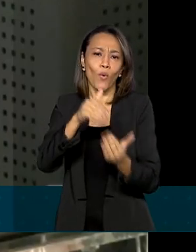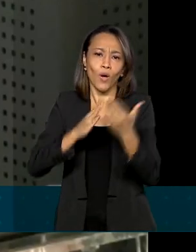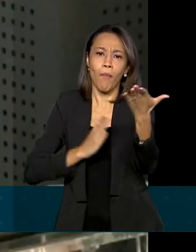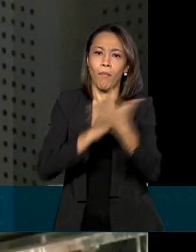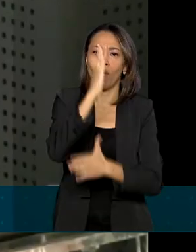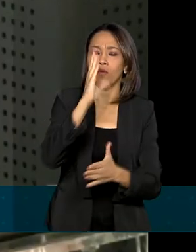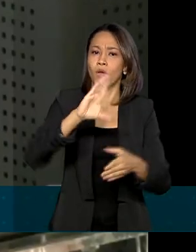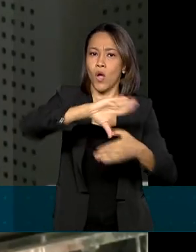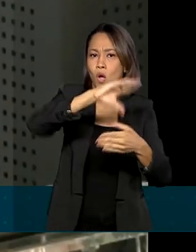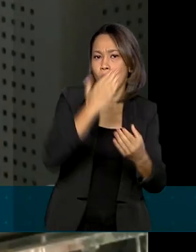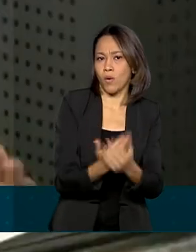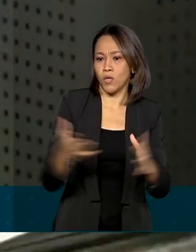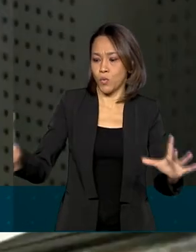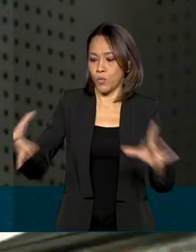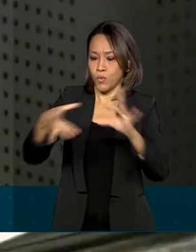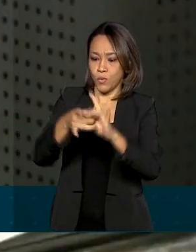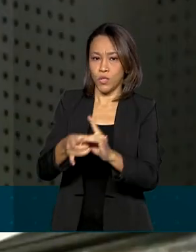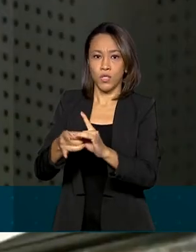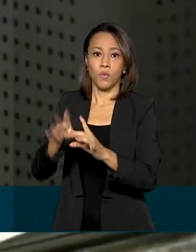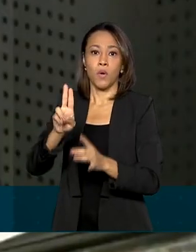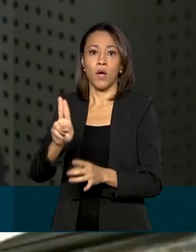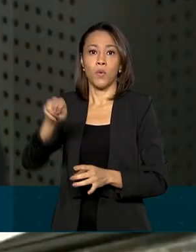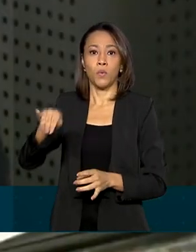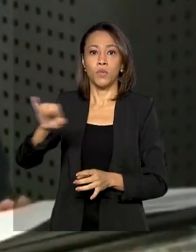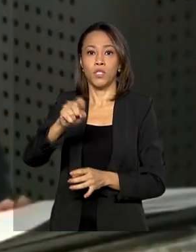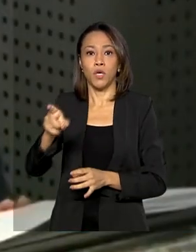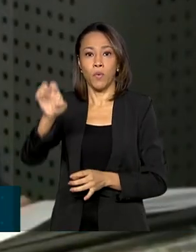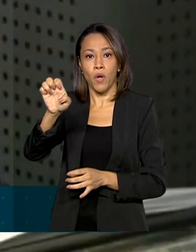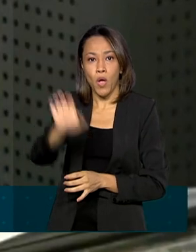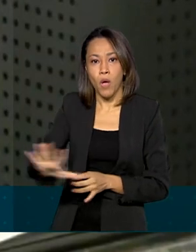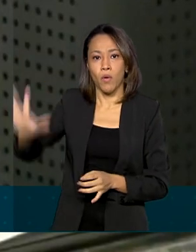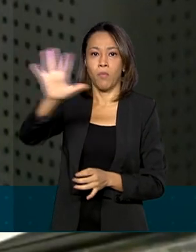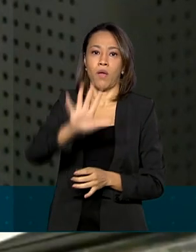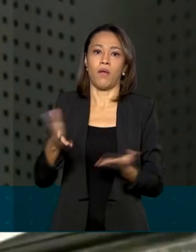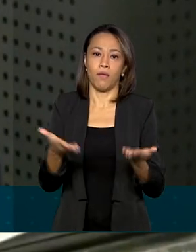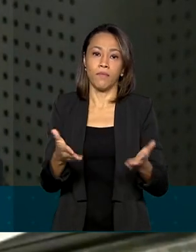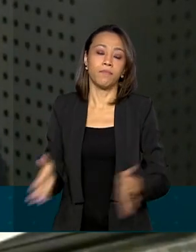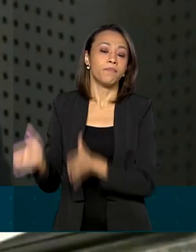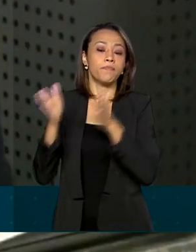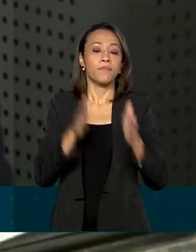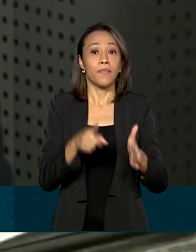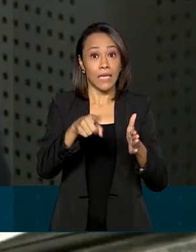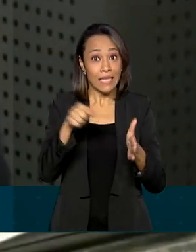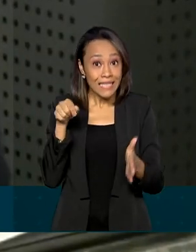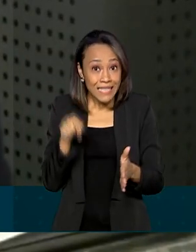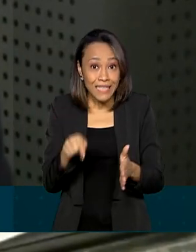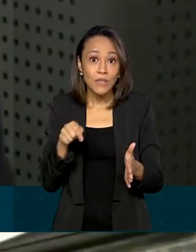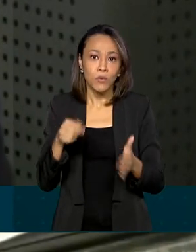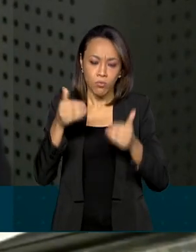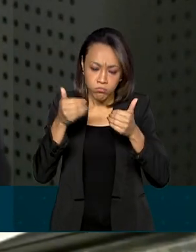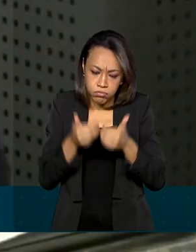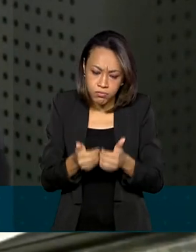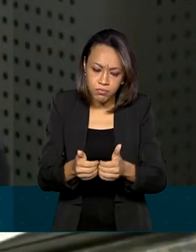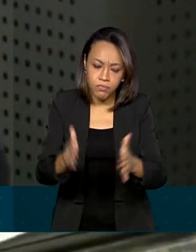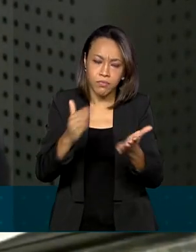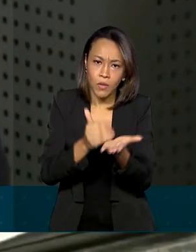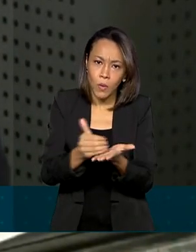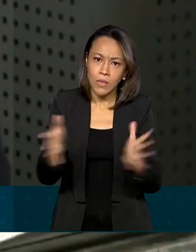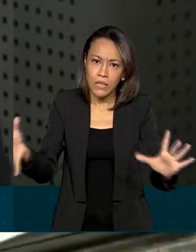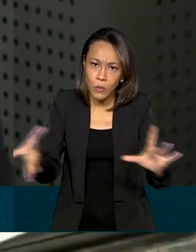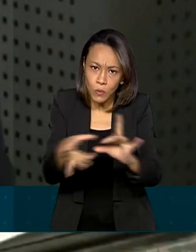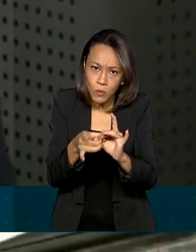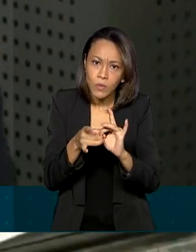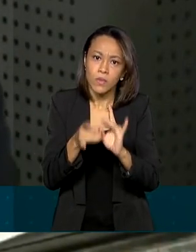Mercosul-União Europeia. Sua entrada em vigor alimentará um ciclo virtuoso